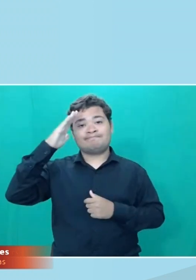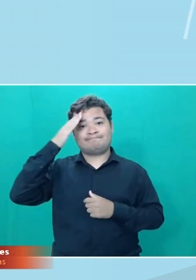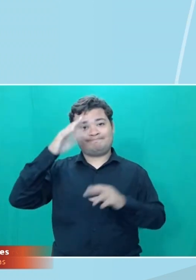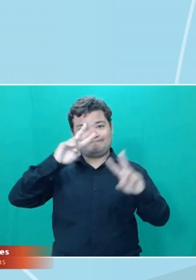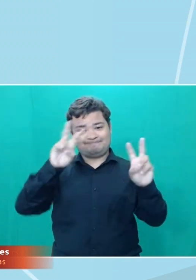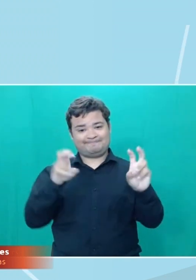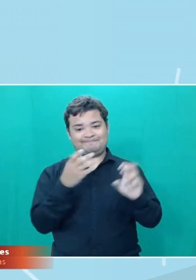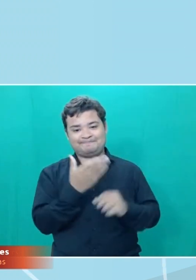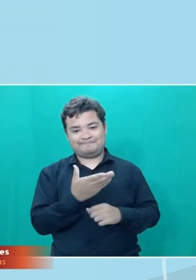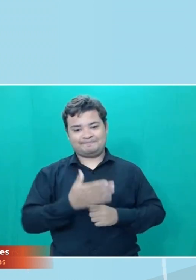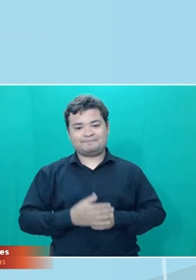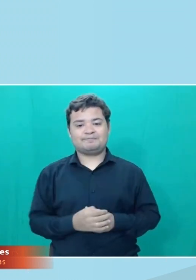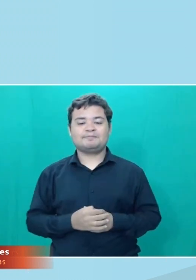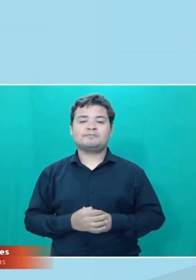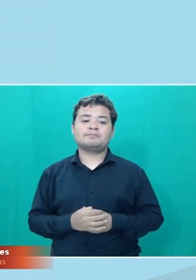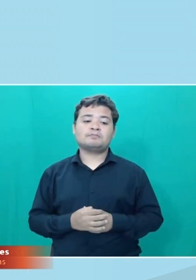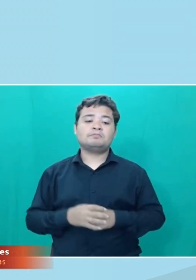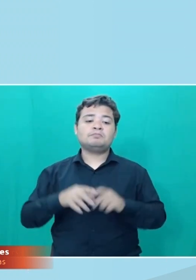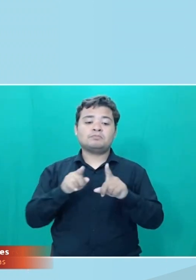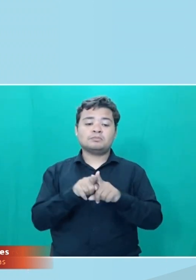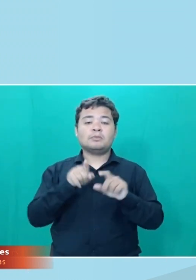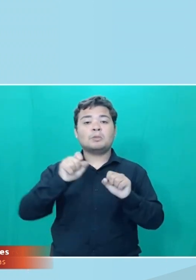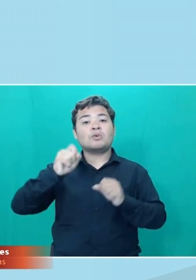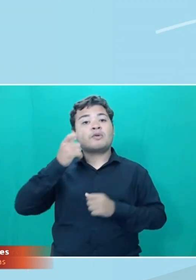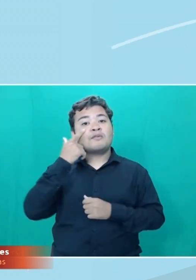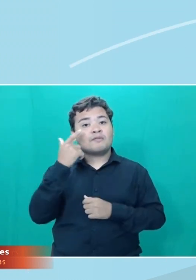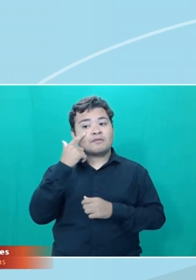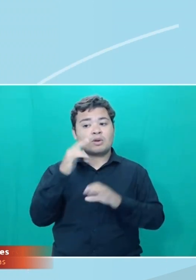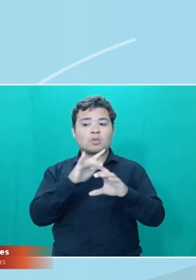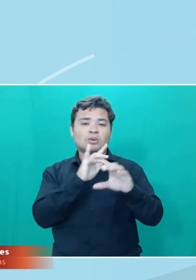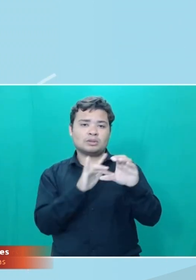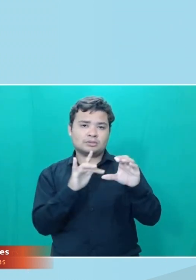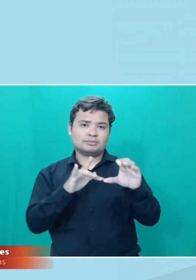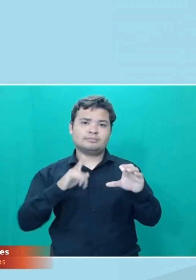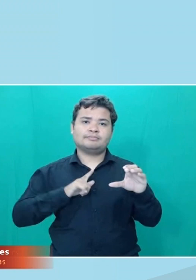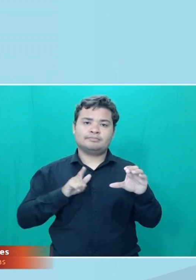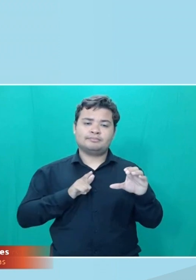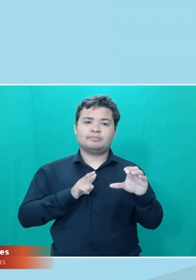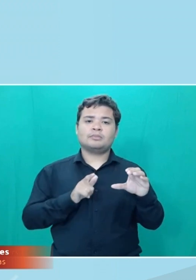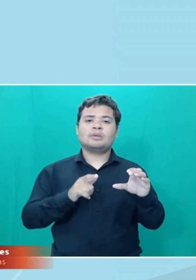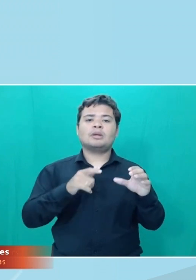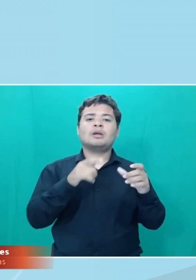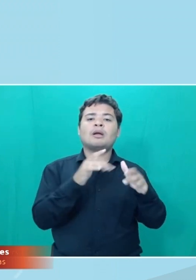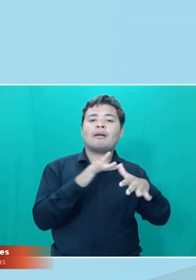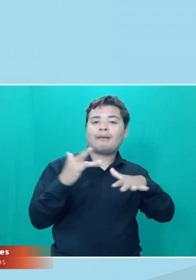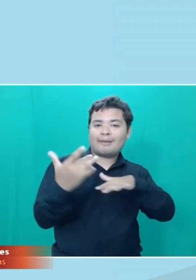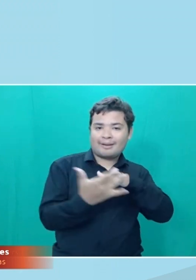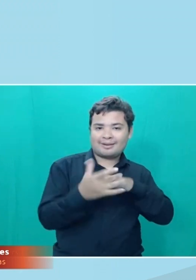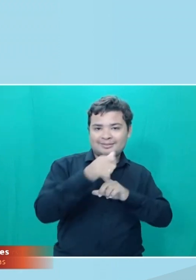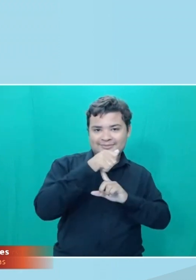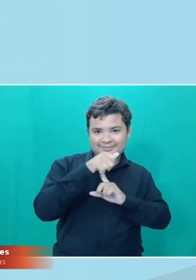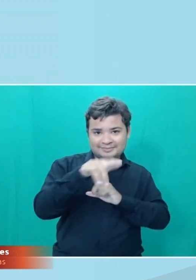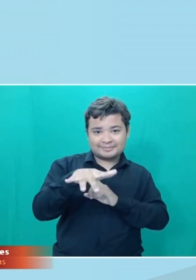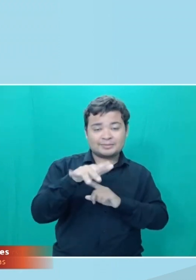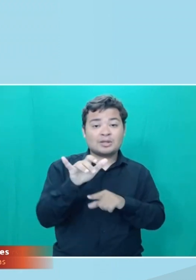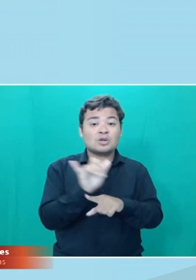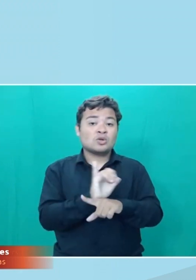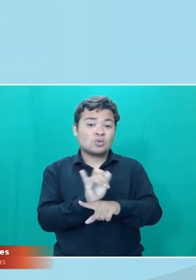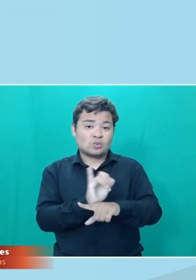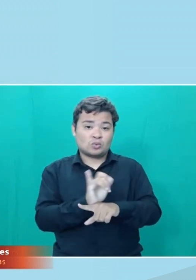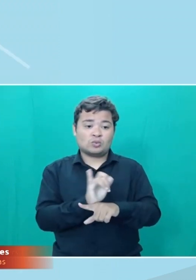assunto. Você pode conferir o Conexões em vários canais. Pelas nossas redes sociais, a transmissão ocorre no YouTube,